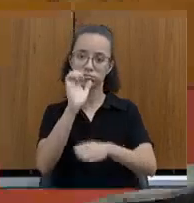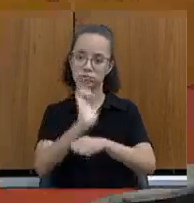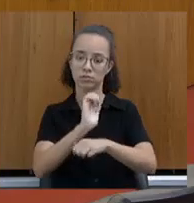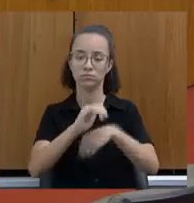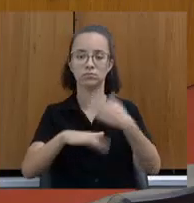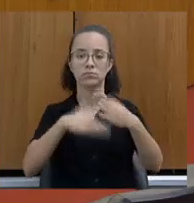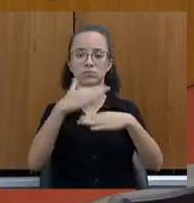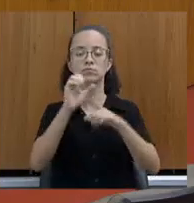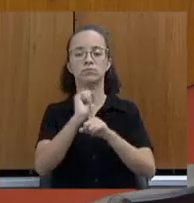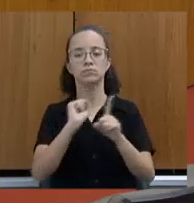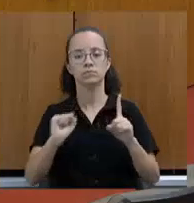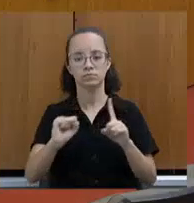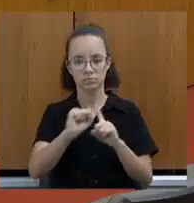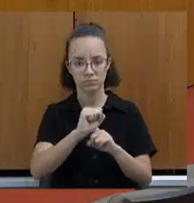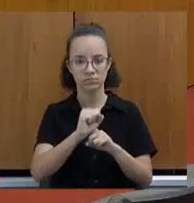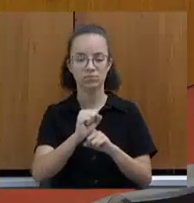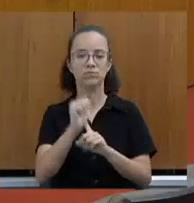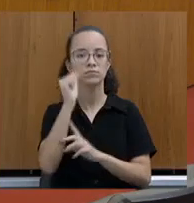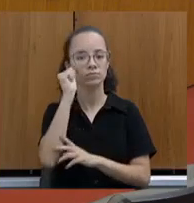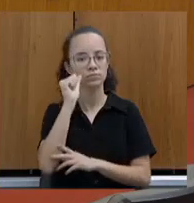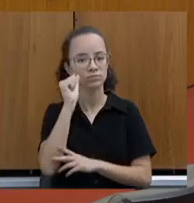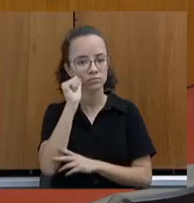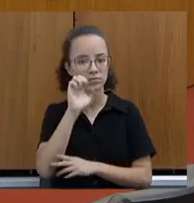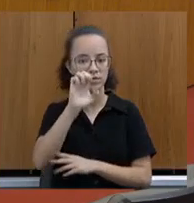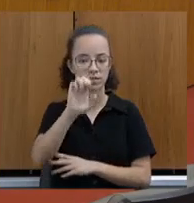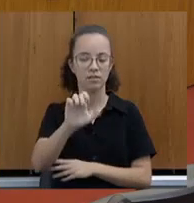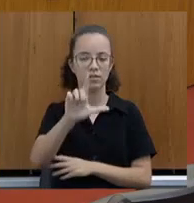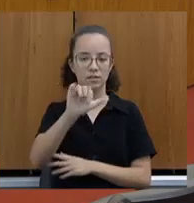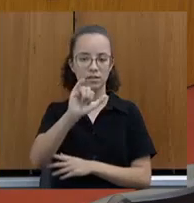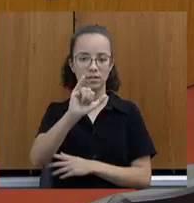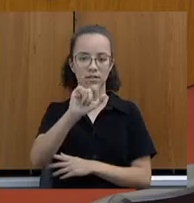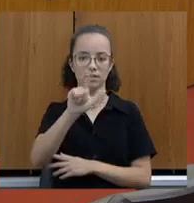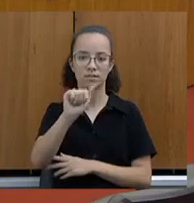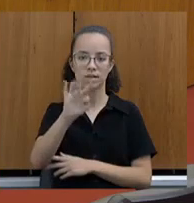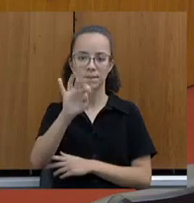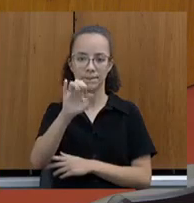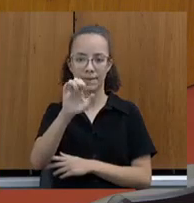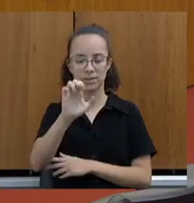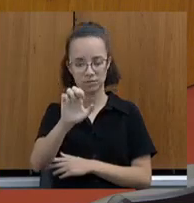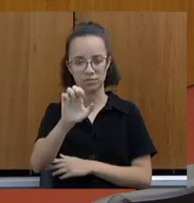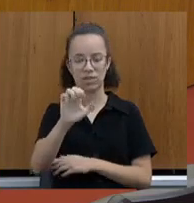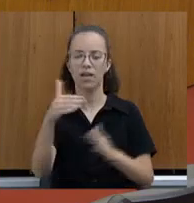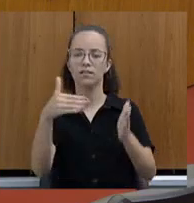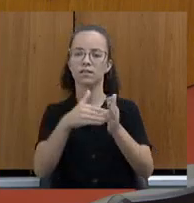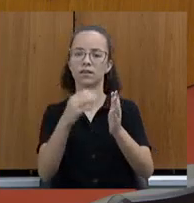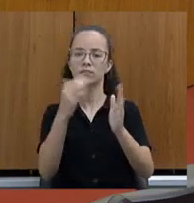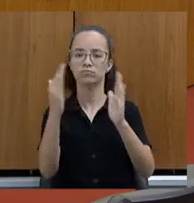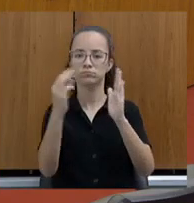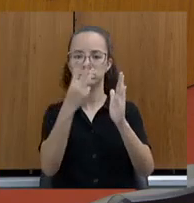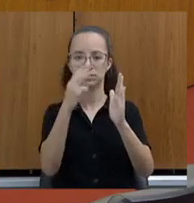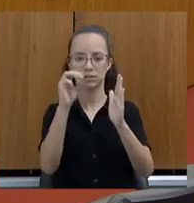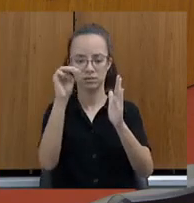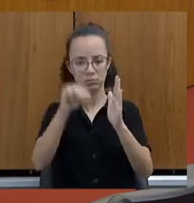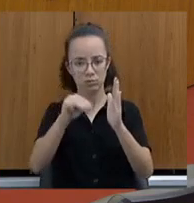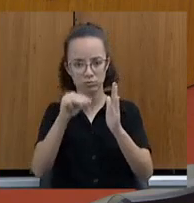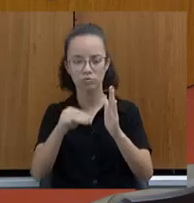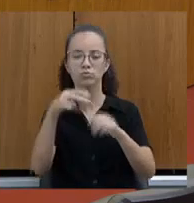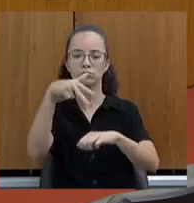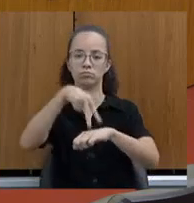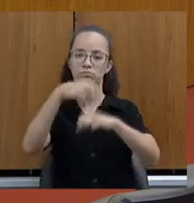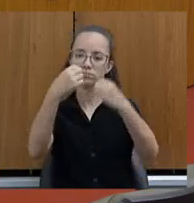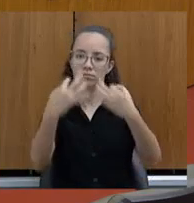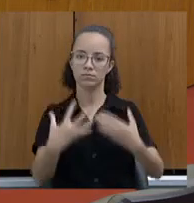Desenvolvimento Social, senhora Elisabeth Jucá, que disporá de até 30 minutos para a sua exposição.